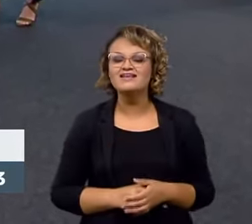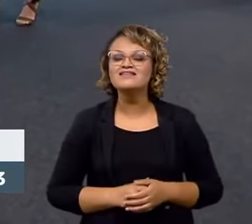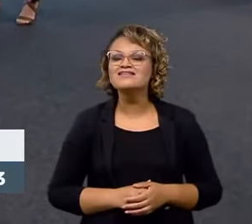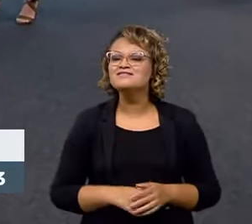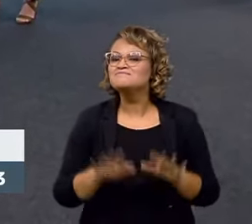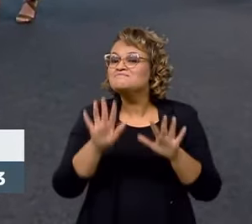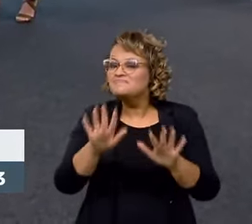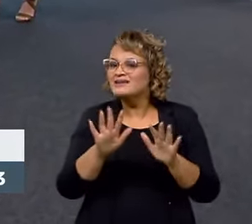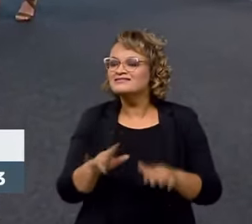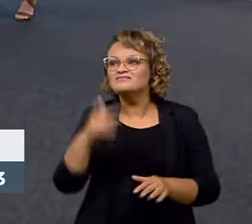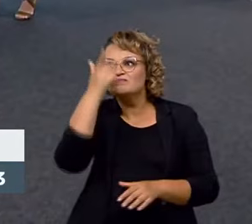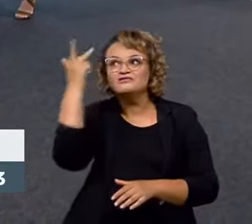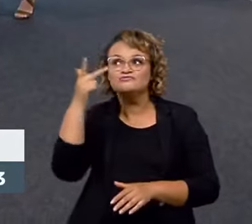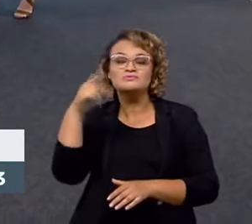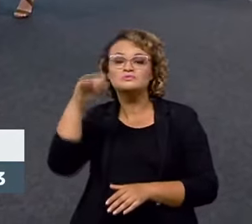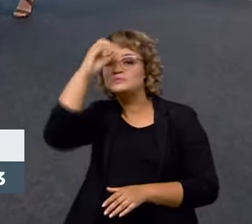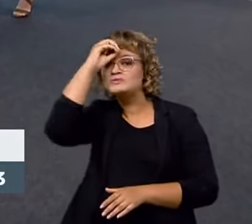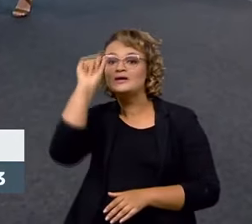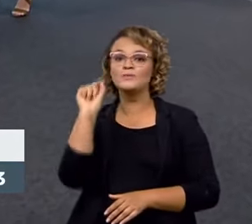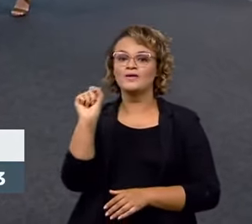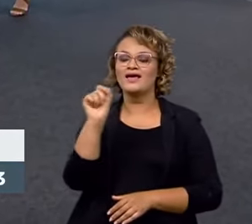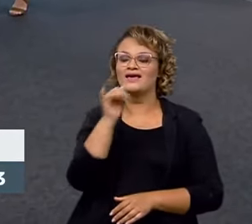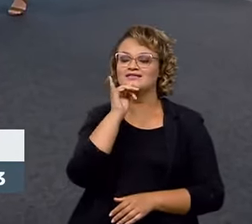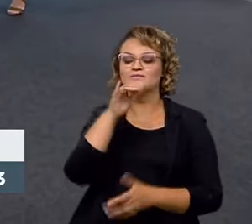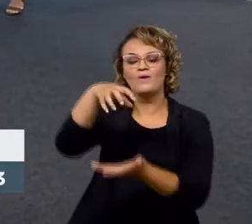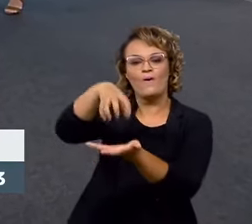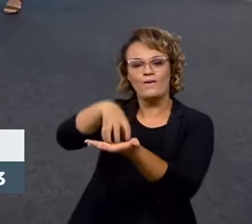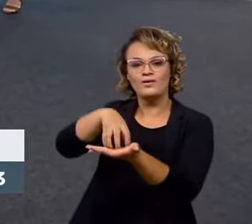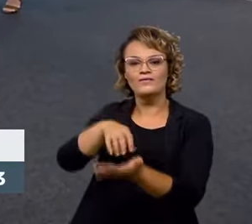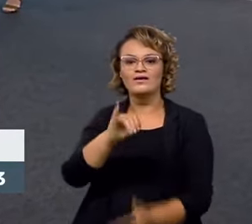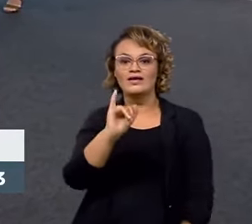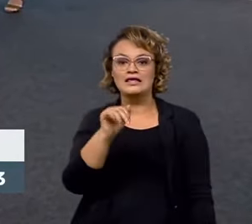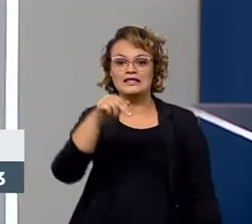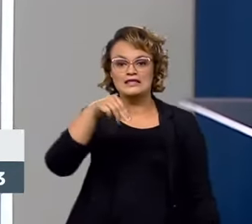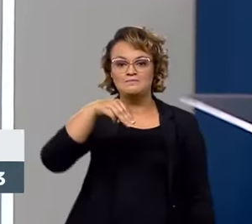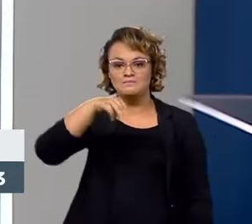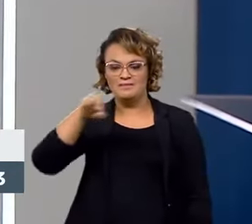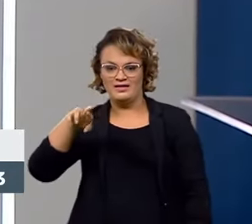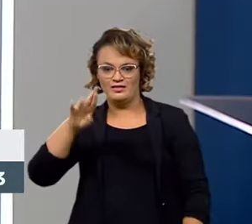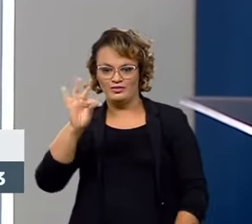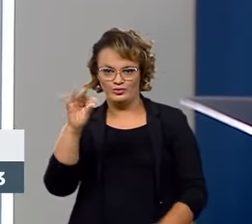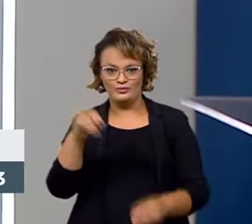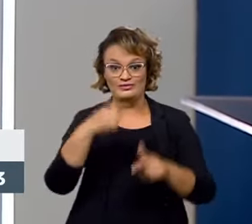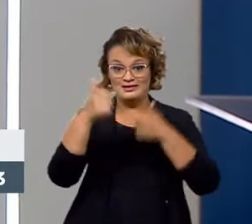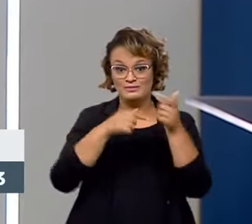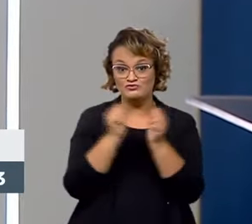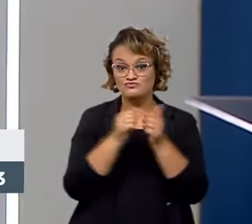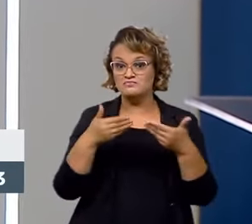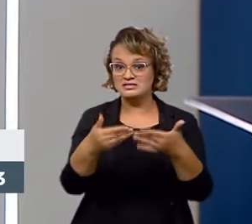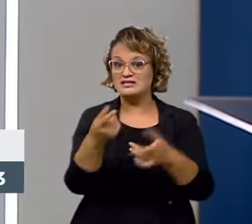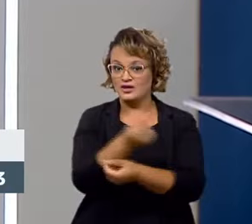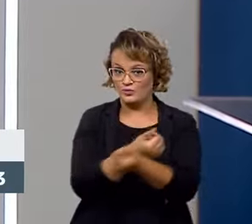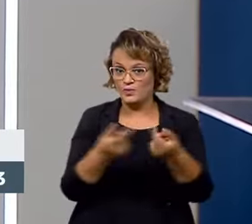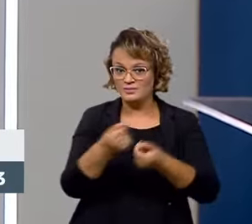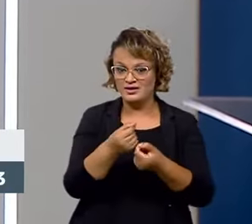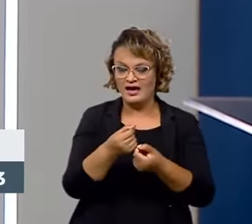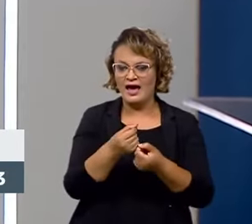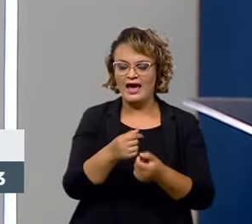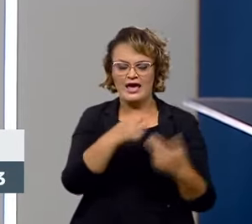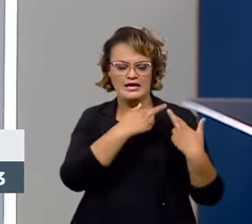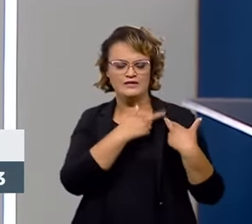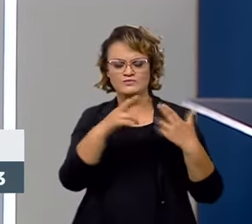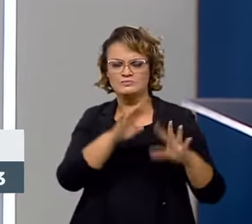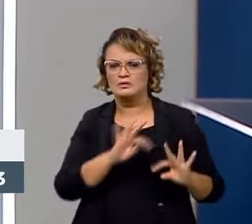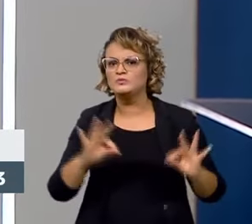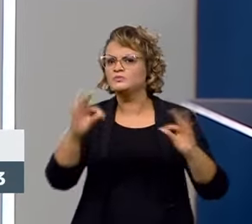o que nem todo mundo sabe é que este órgão, que é vinculado ao Ministério da Economia, não é responsável por todas as